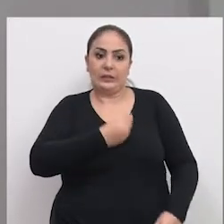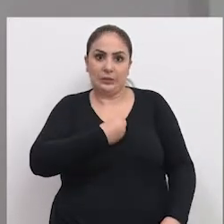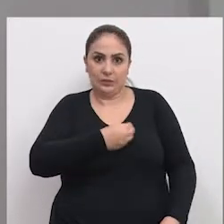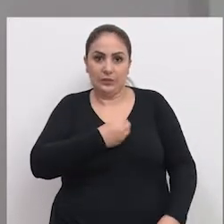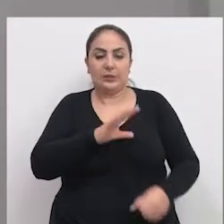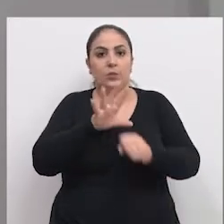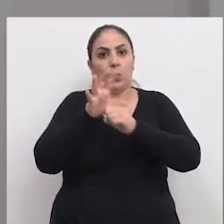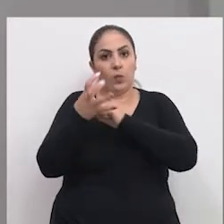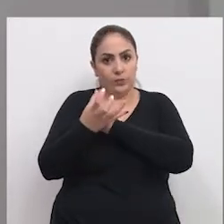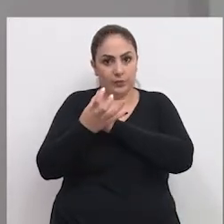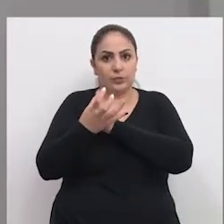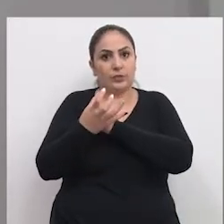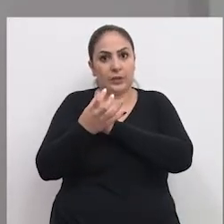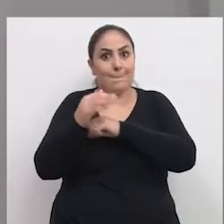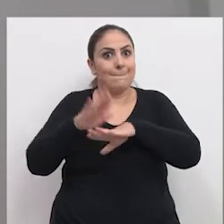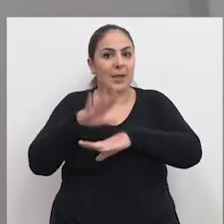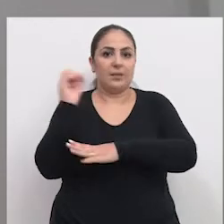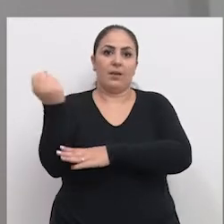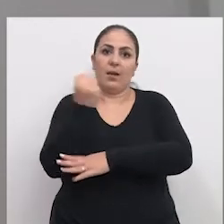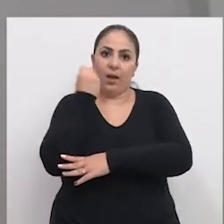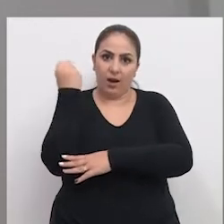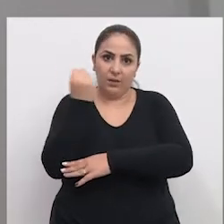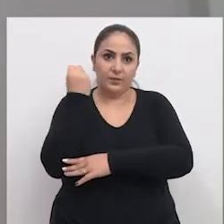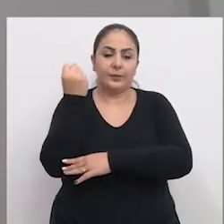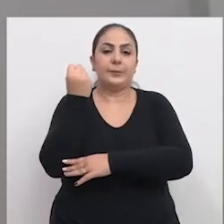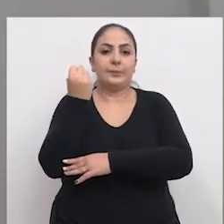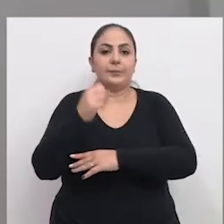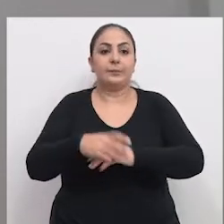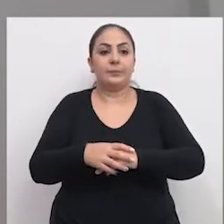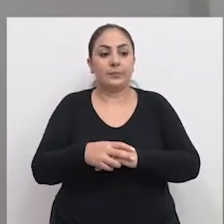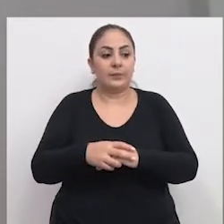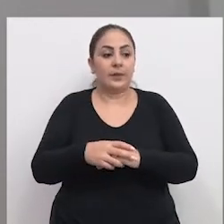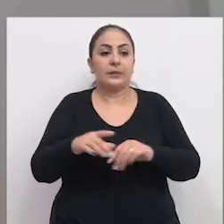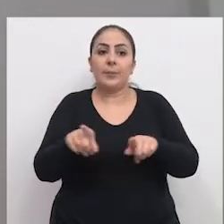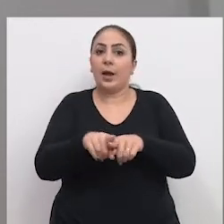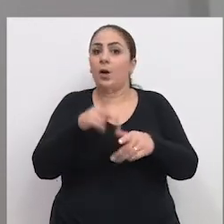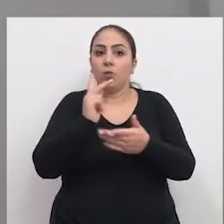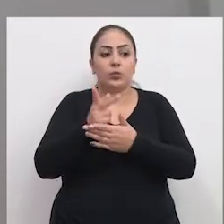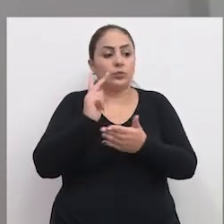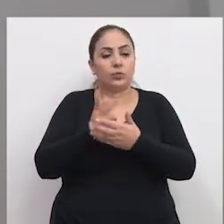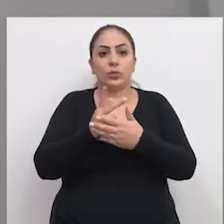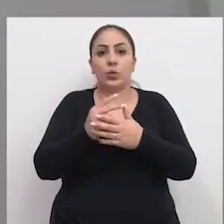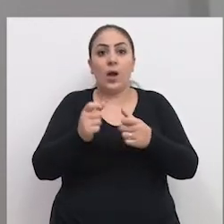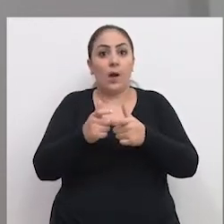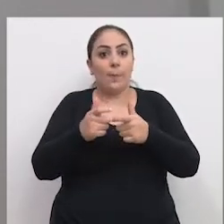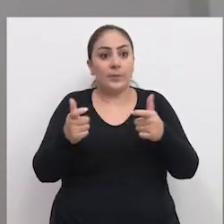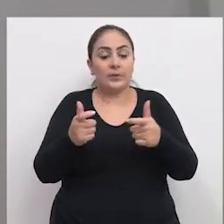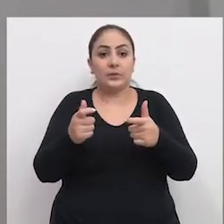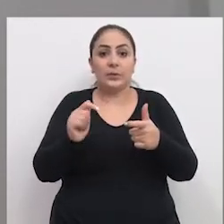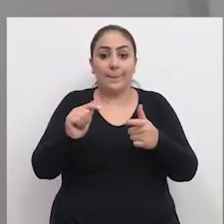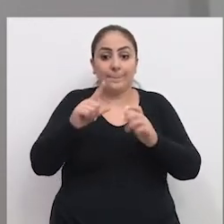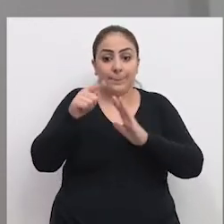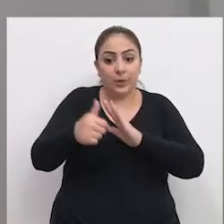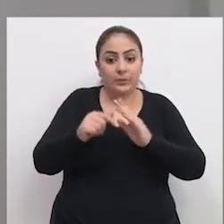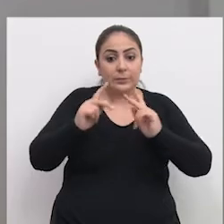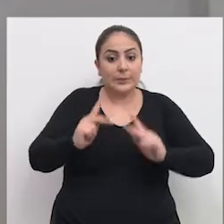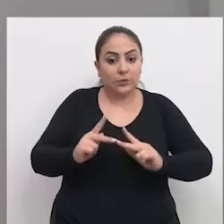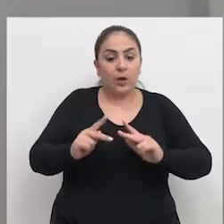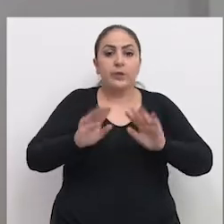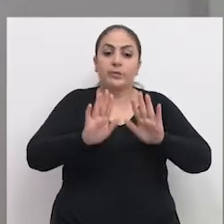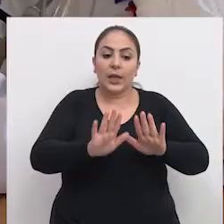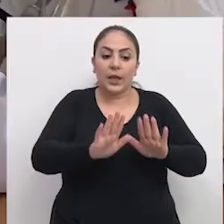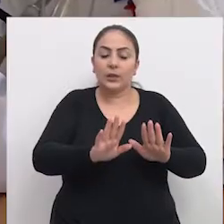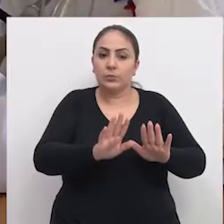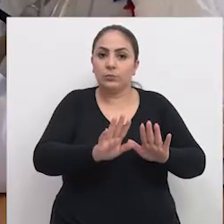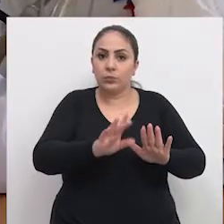nos casos de colite, os casos mais graves. E a nossa rotina mudou muito depois que esses pacientes passaram a